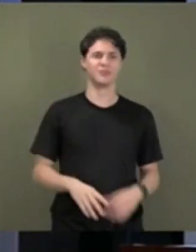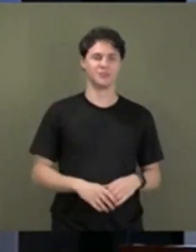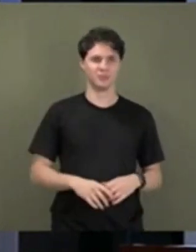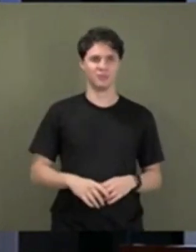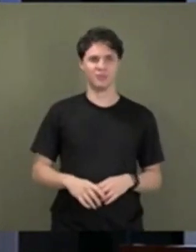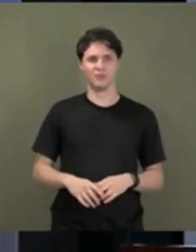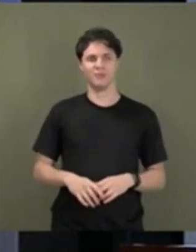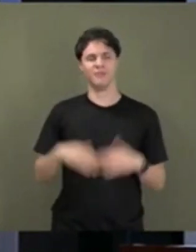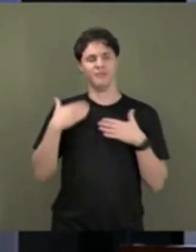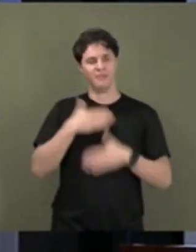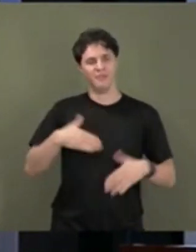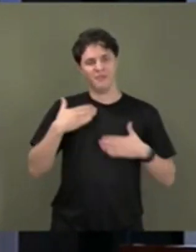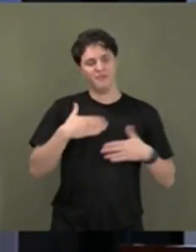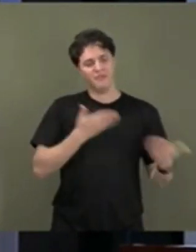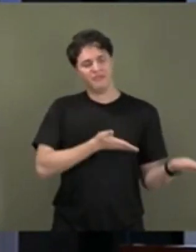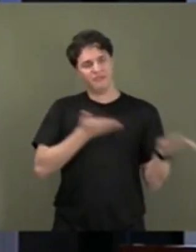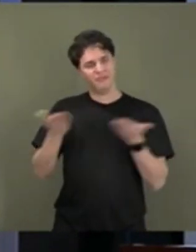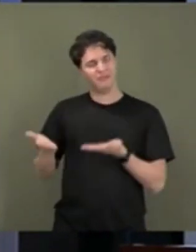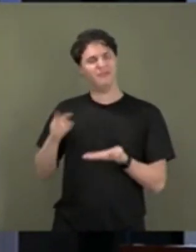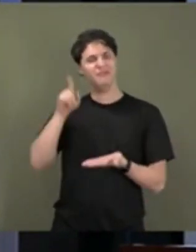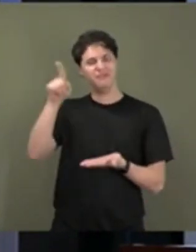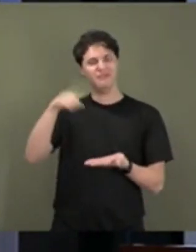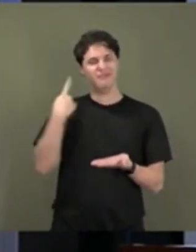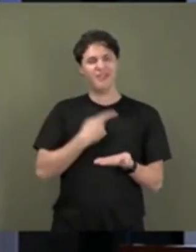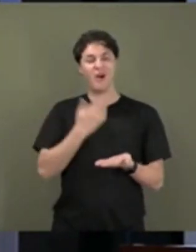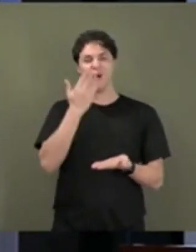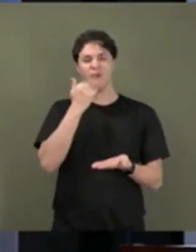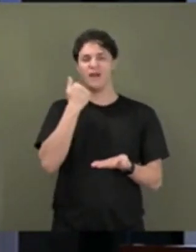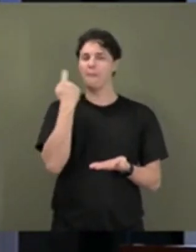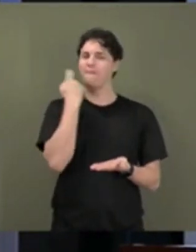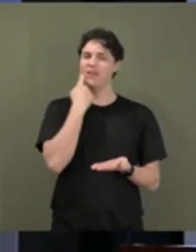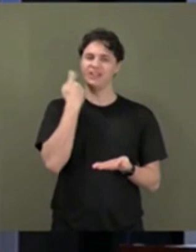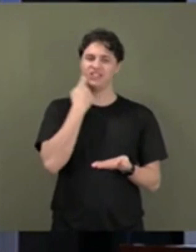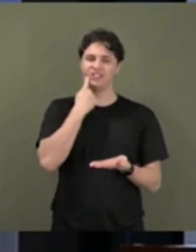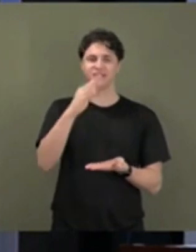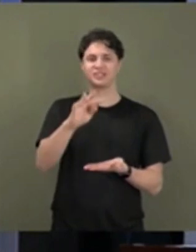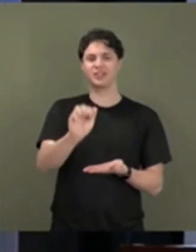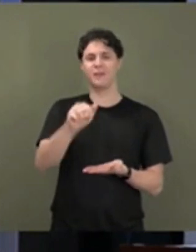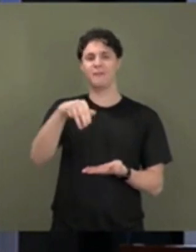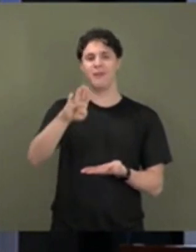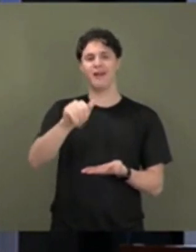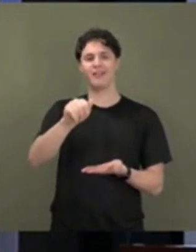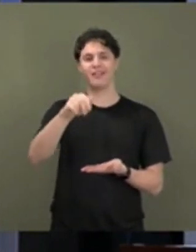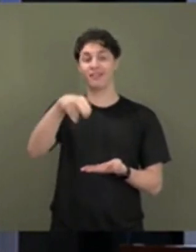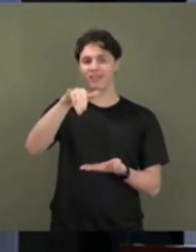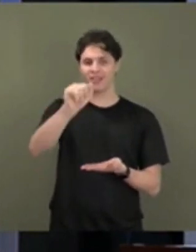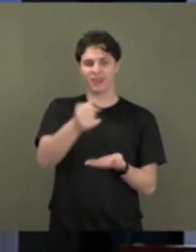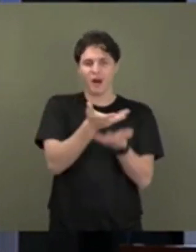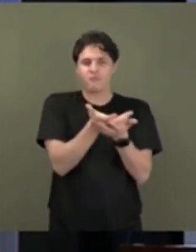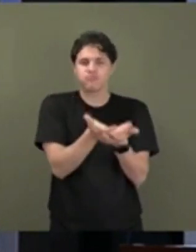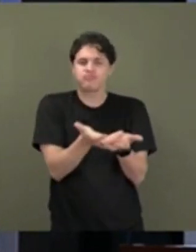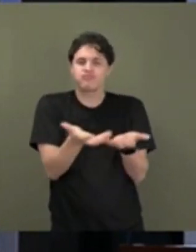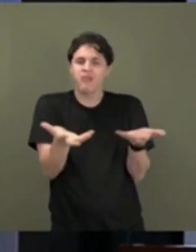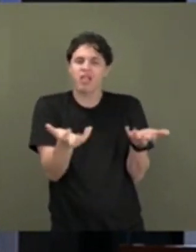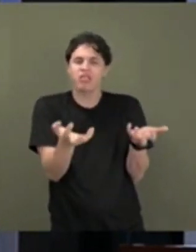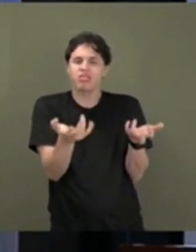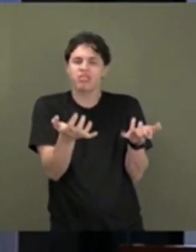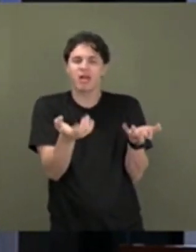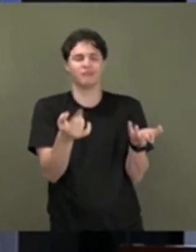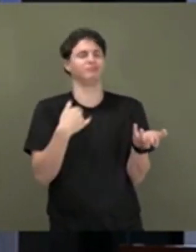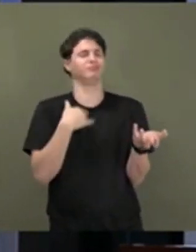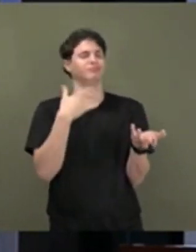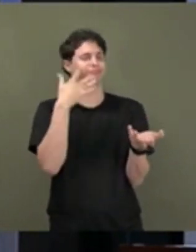Terei um prazer em recebê-los lá para a gente comer um tambaqui na brasa. E tenho certeza que os senhores sairão de lá